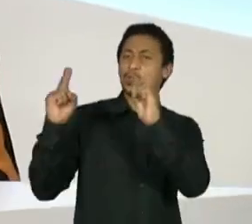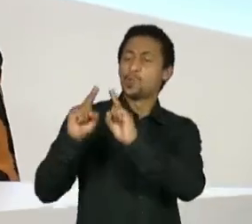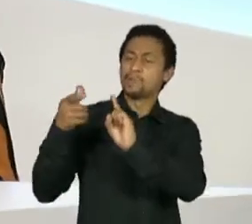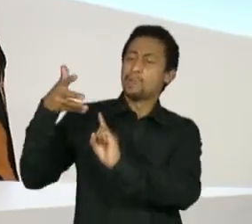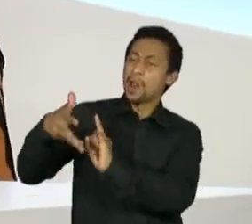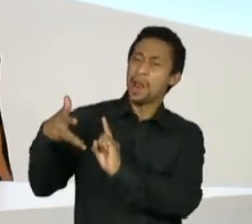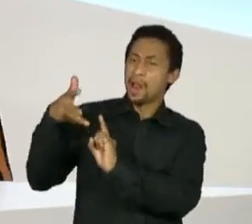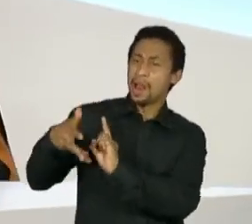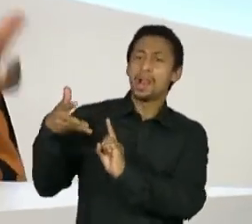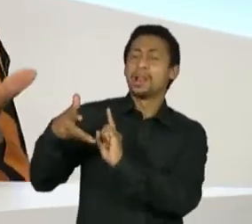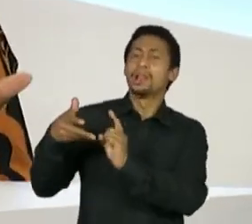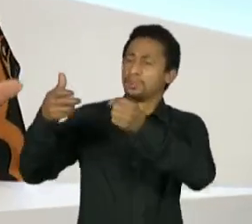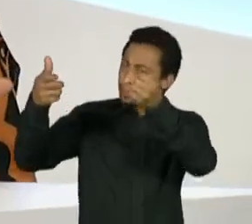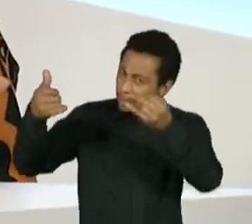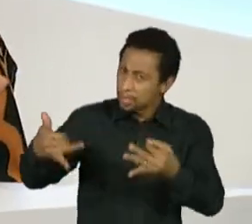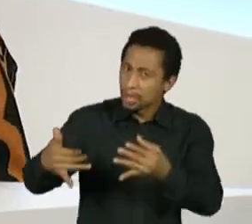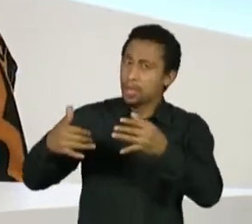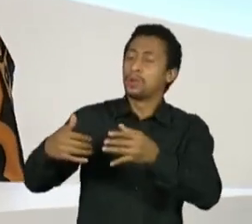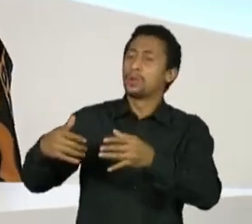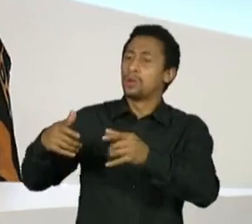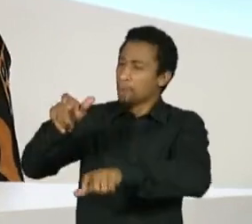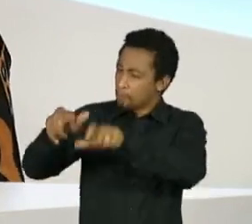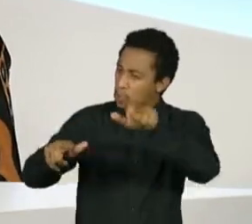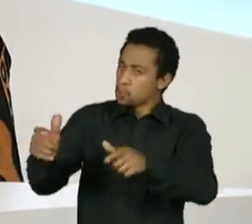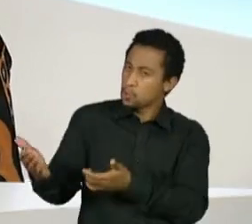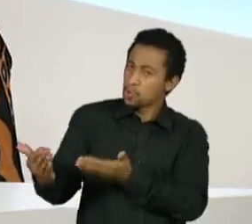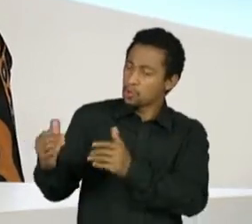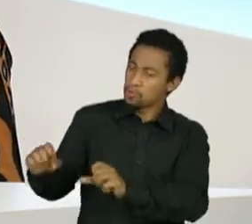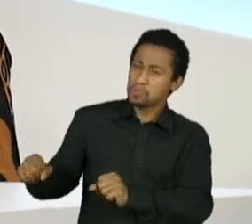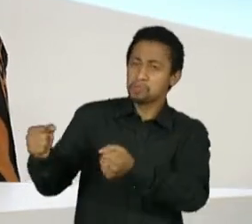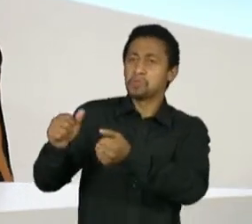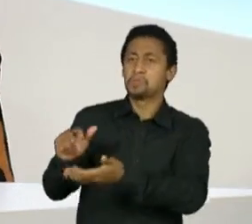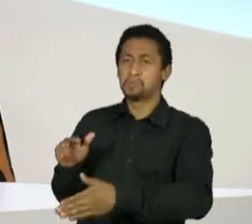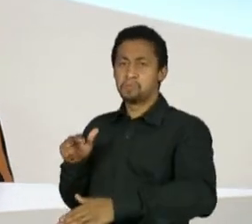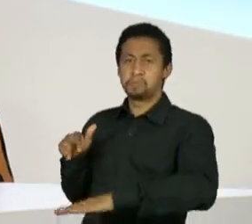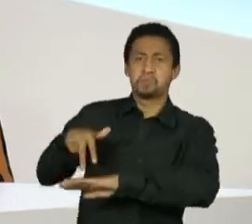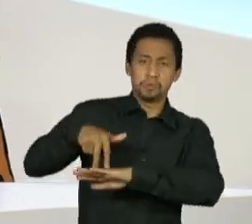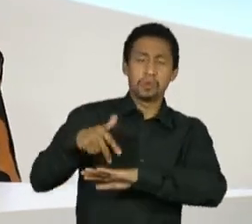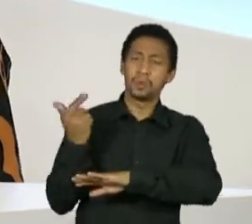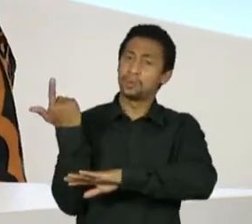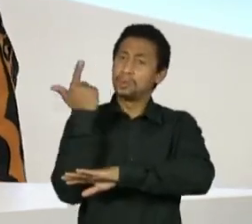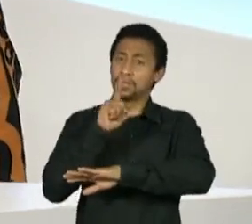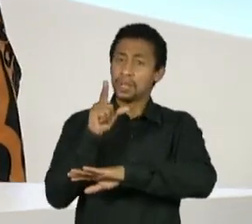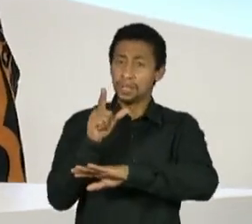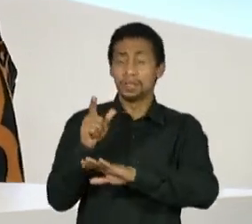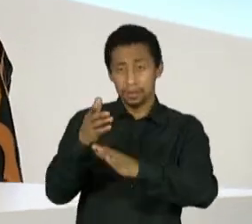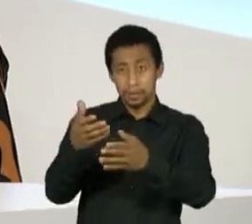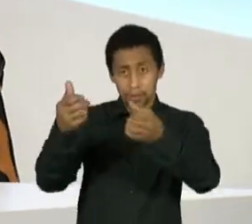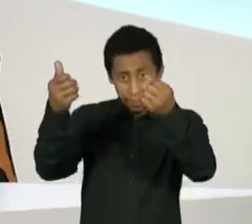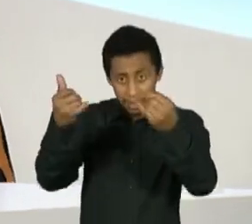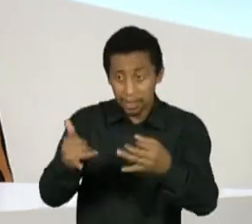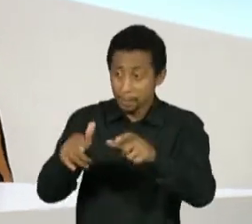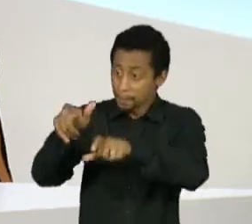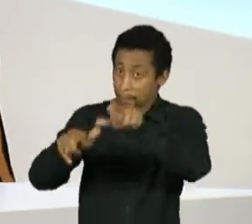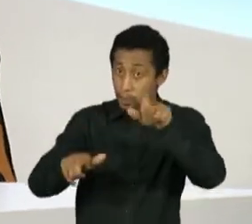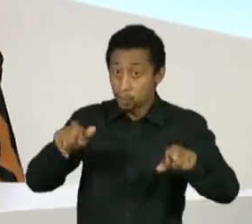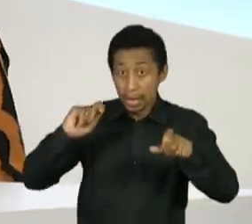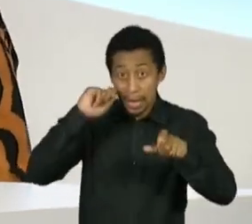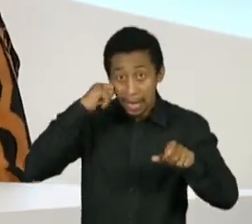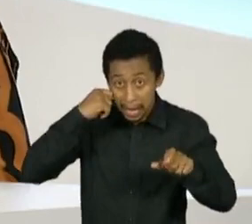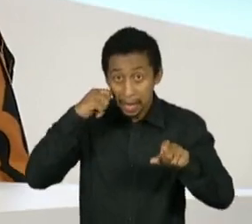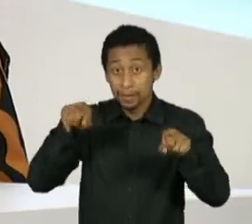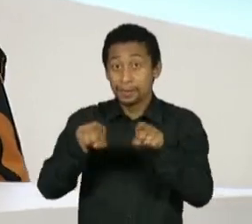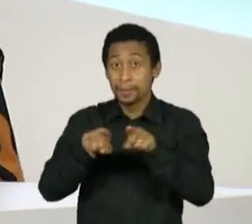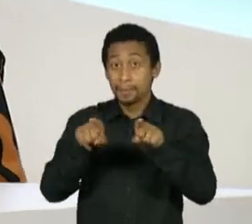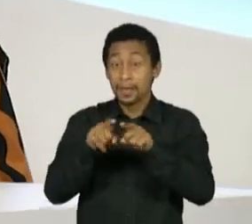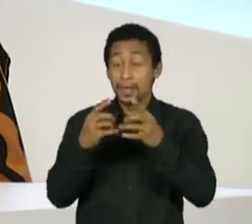E aí a gente teve, como você falou no bloco anterior, uma presença muito importante de representantes negros e indígenas nessa